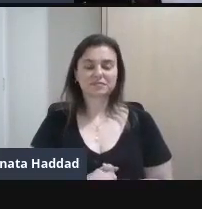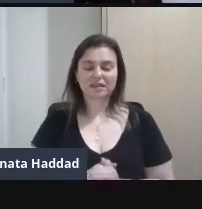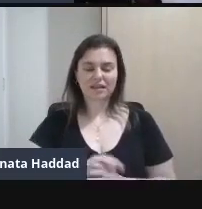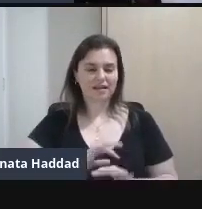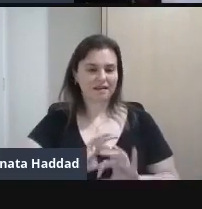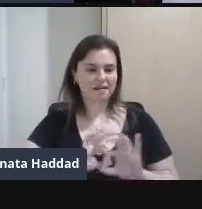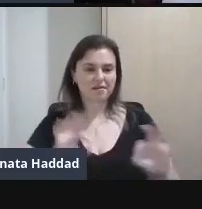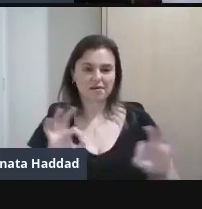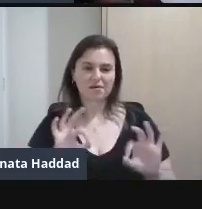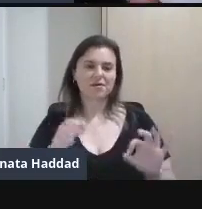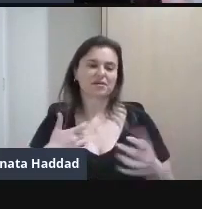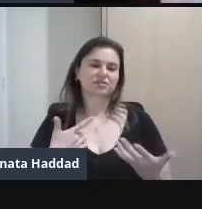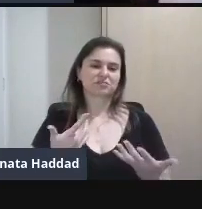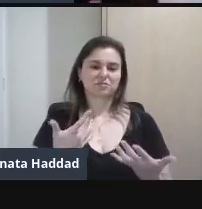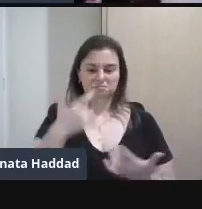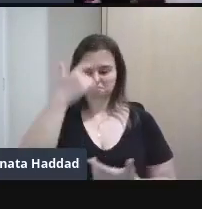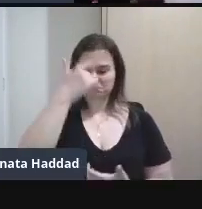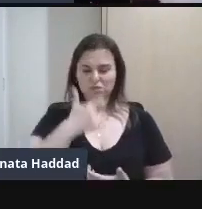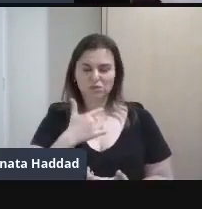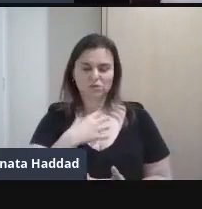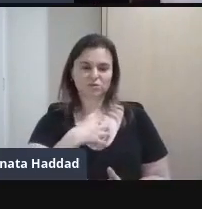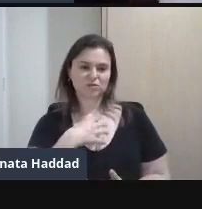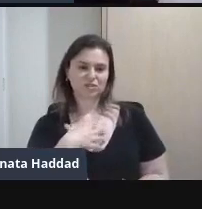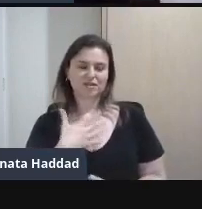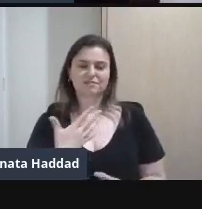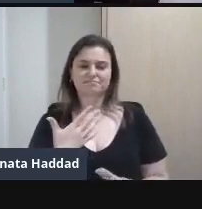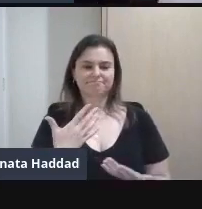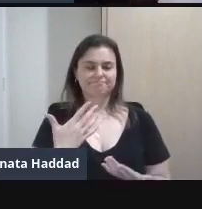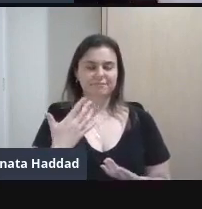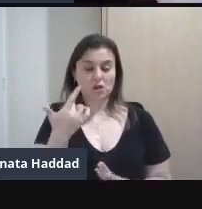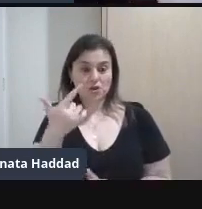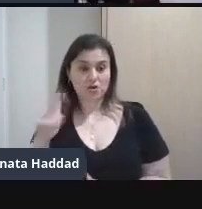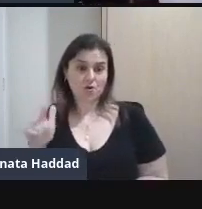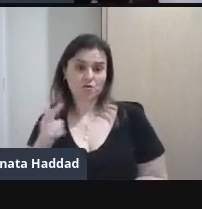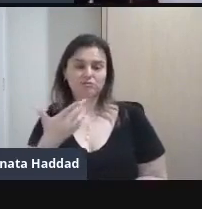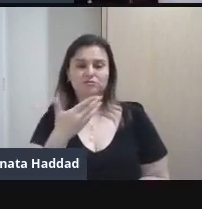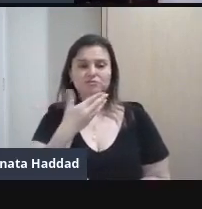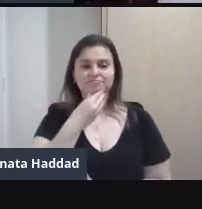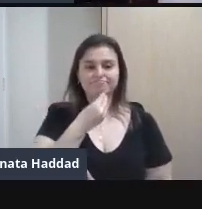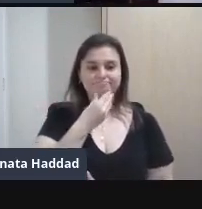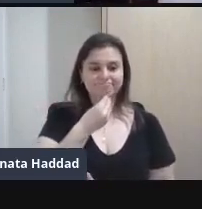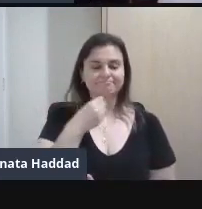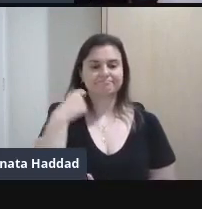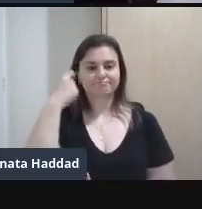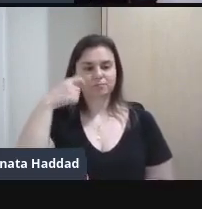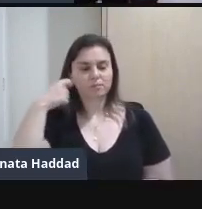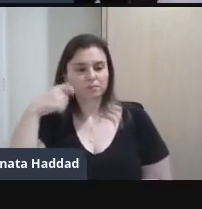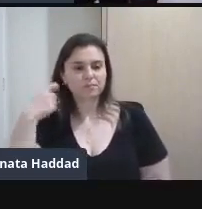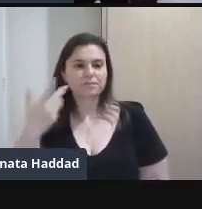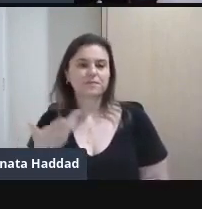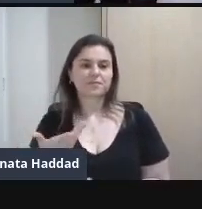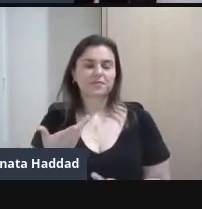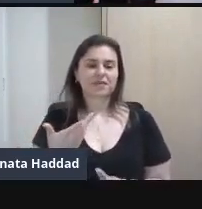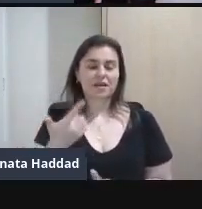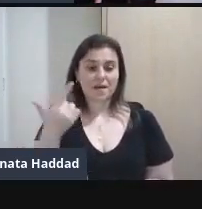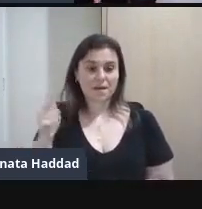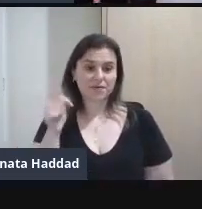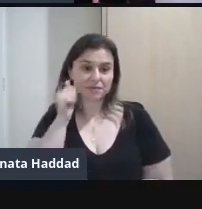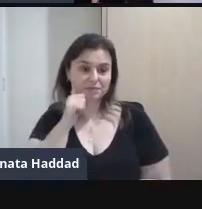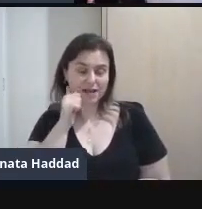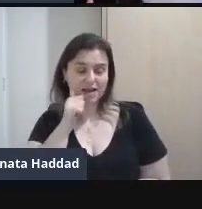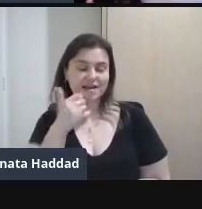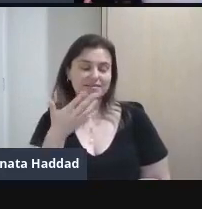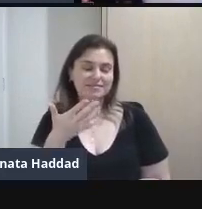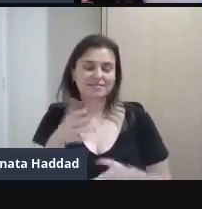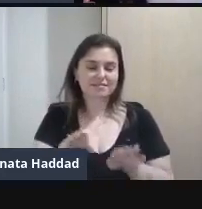dela Com os grandes Paula Altran Para falar de alguns Outras mulheres Incríveis Também Que ela atuou